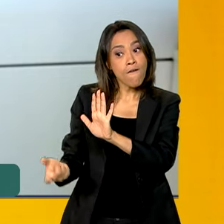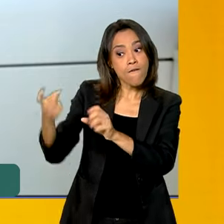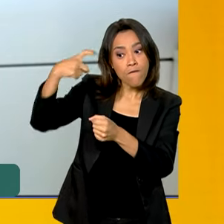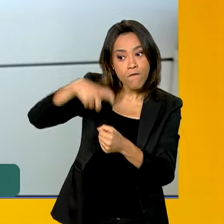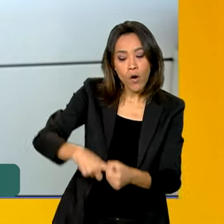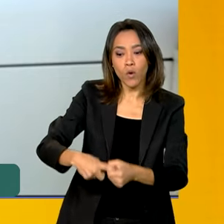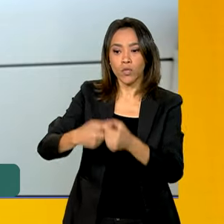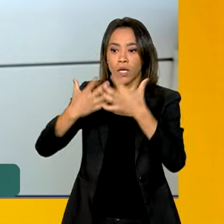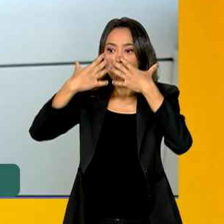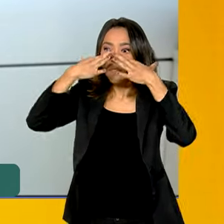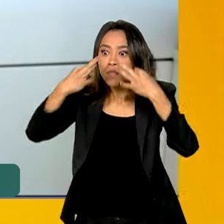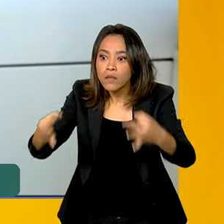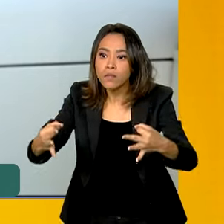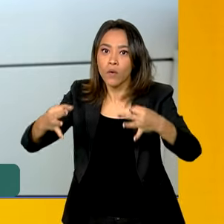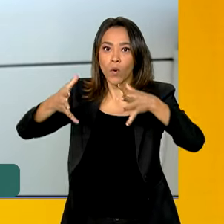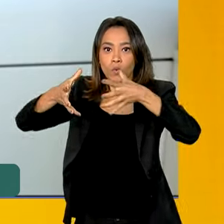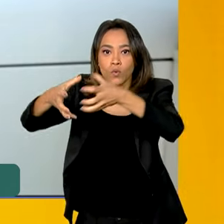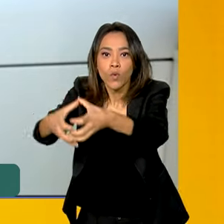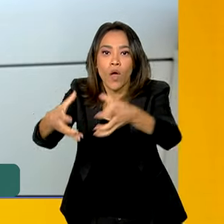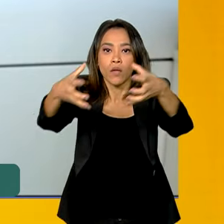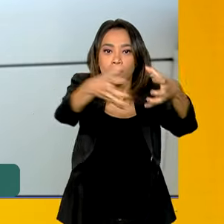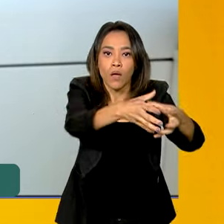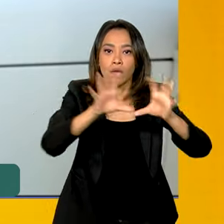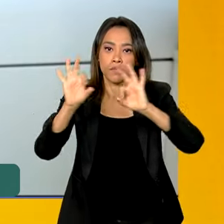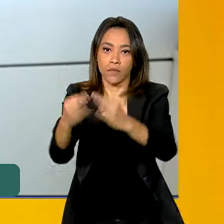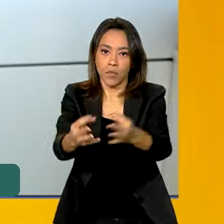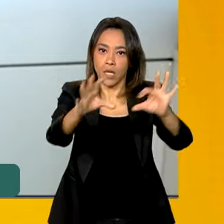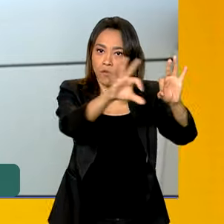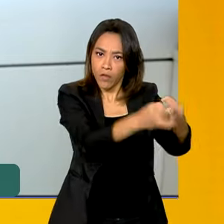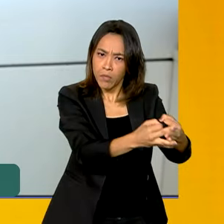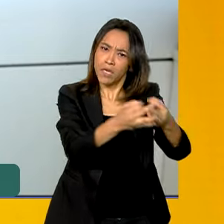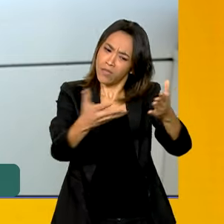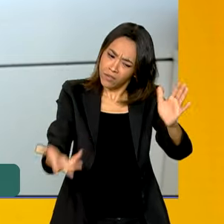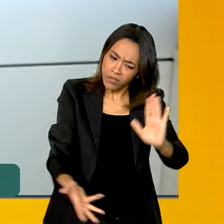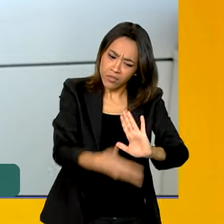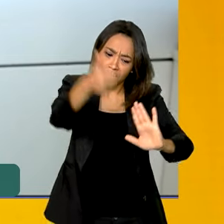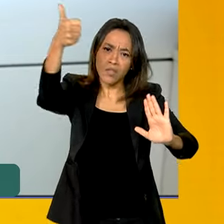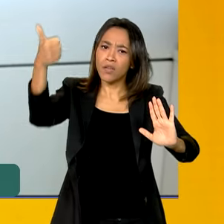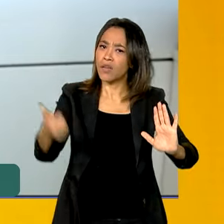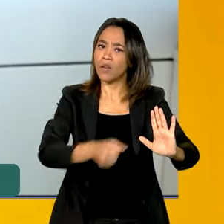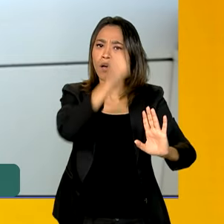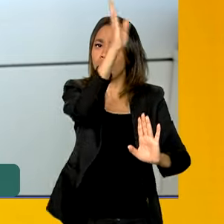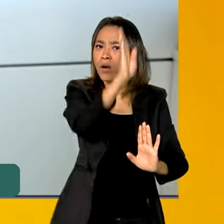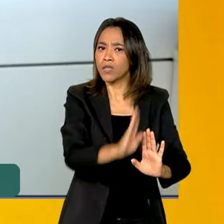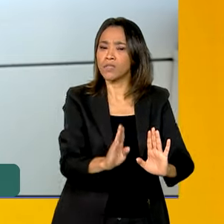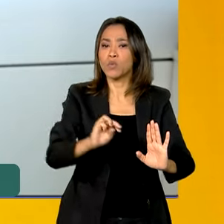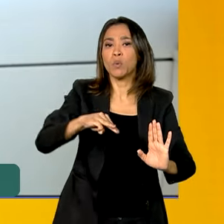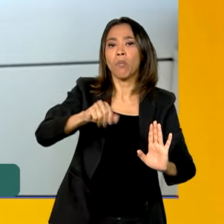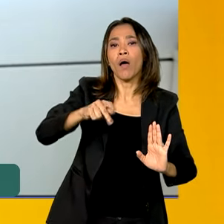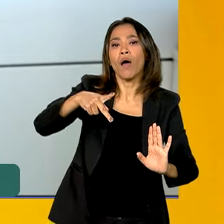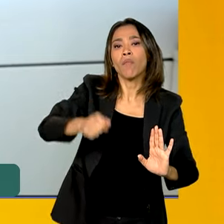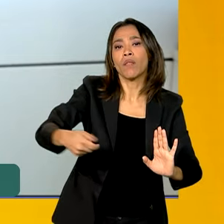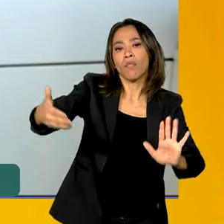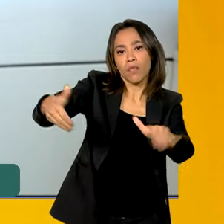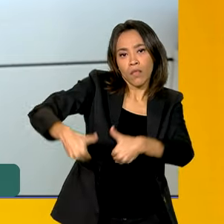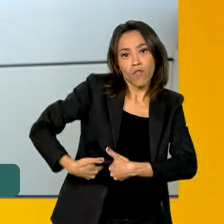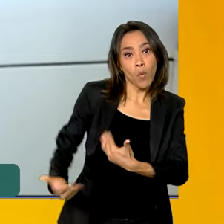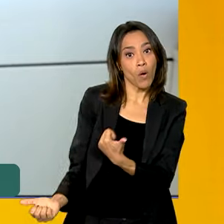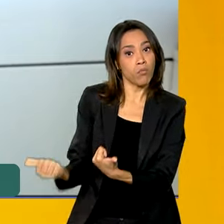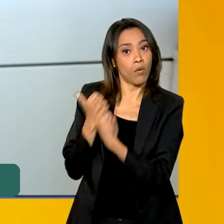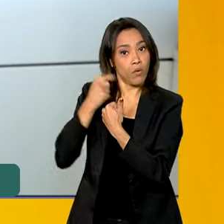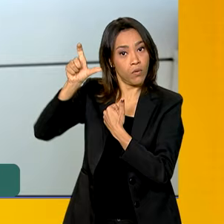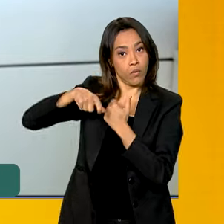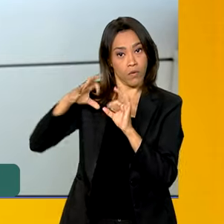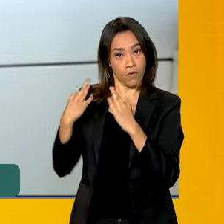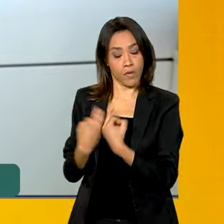núcleos familiares e que a gente realmente tire o país do mapa da fome com a ajuda também do Bolsa Família. Eu costumo